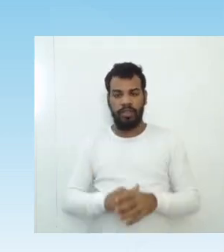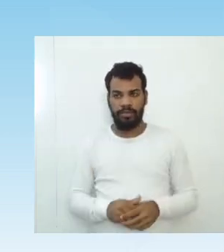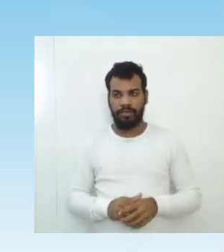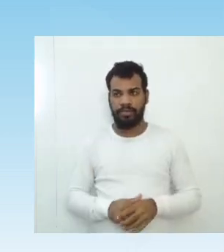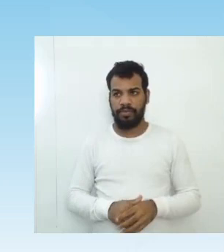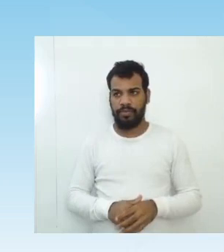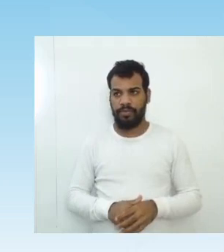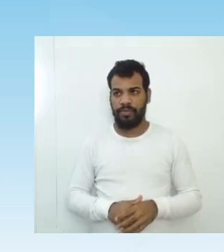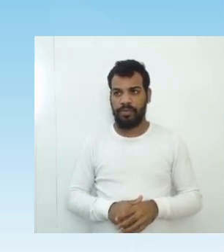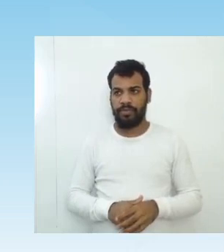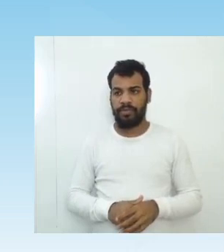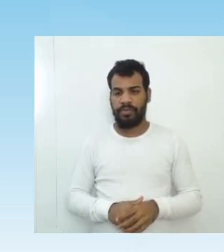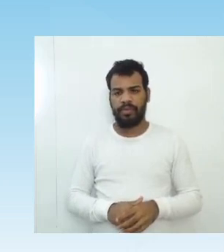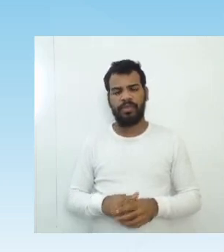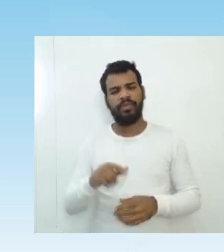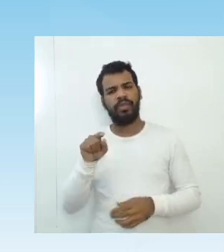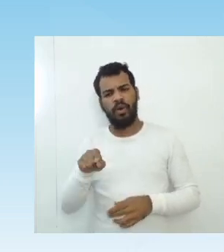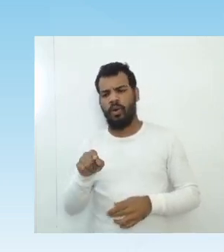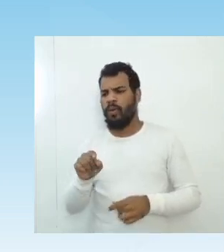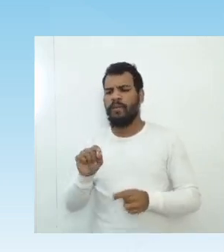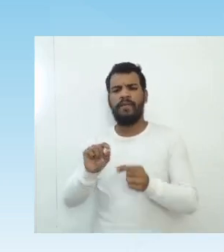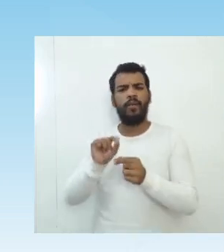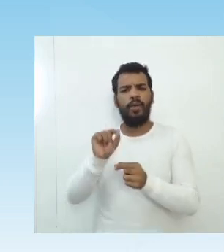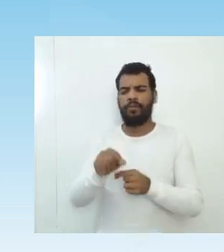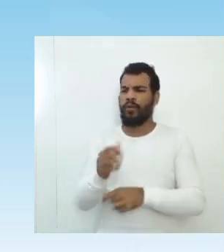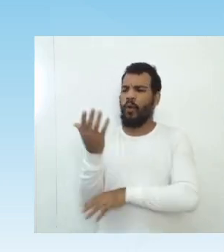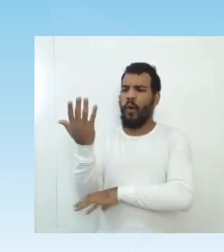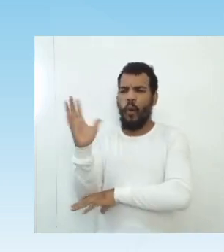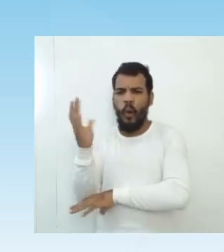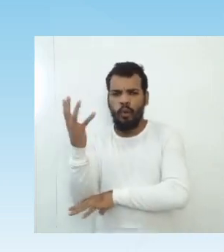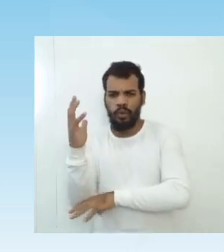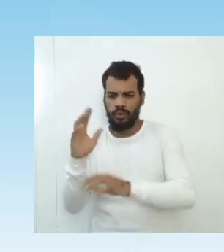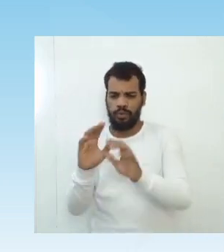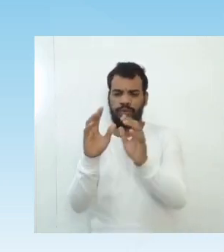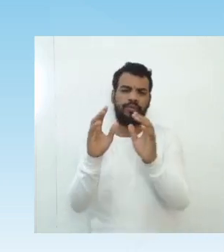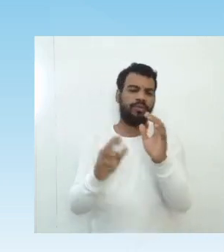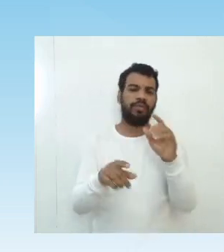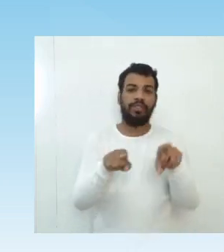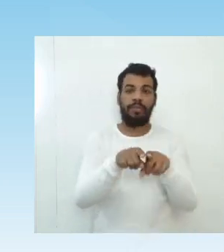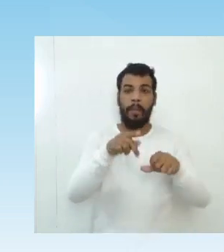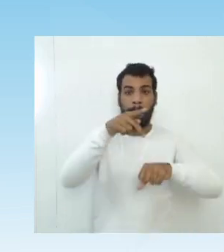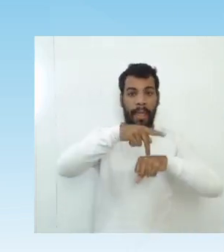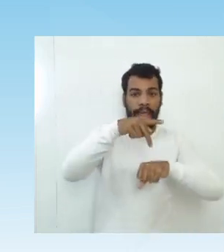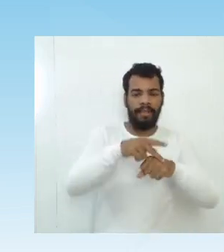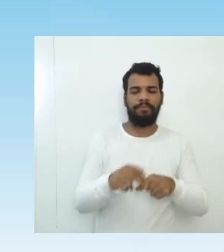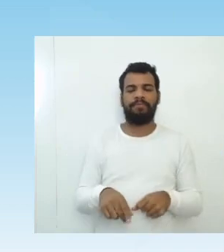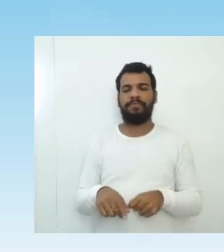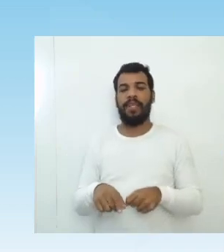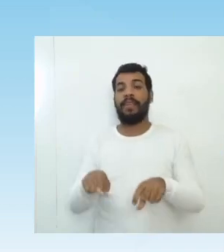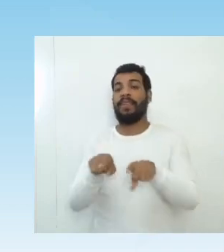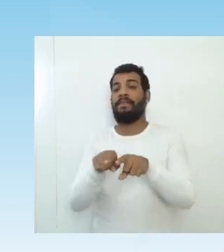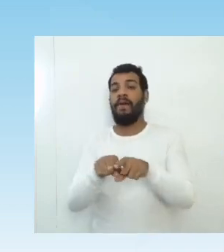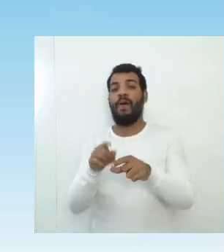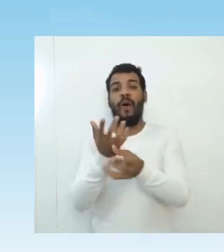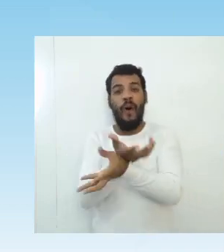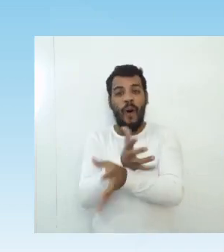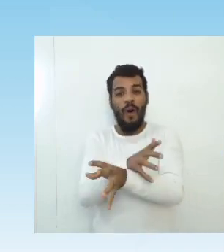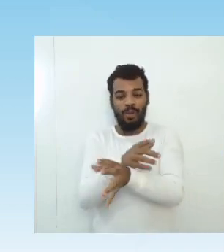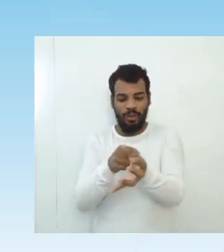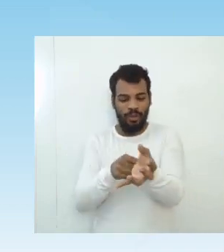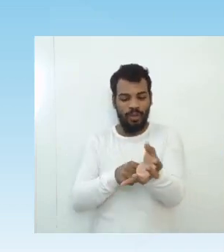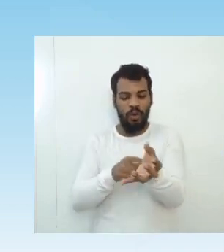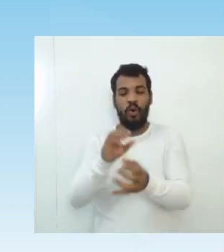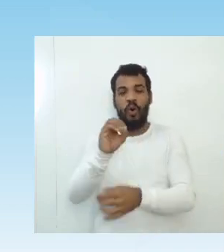de pedaços de ossos, madeiras e pedras lascadas para construir os primeiros instrumentos